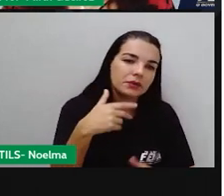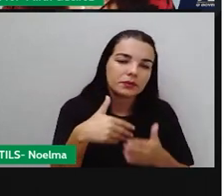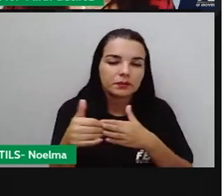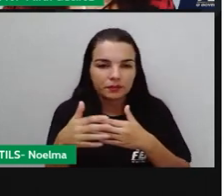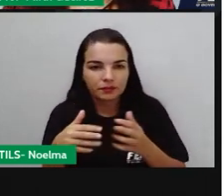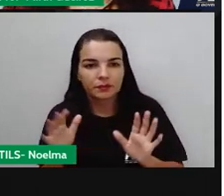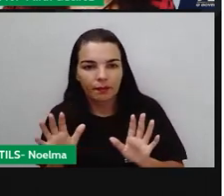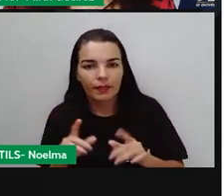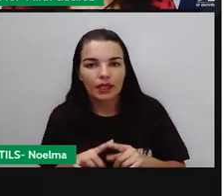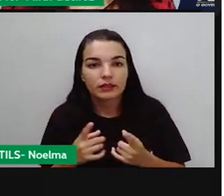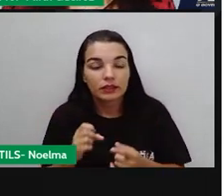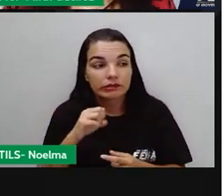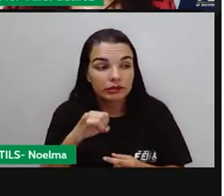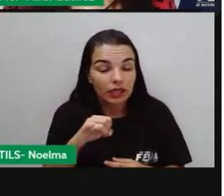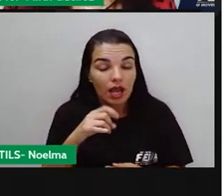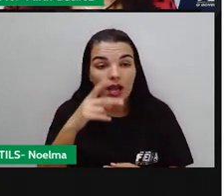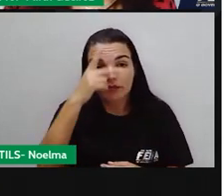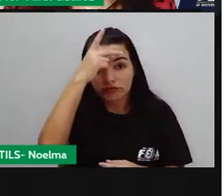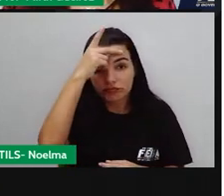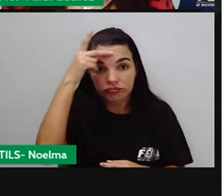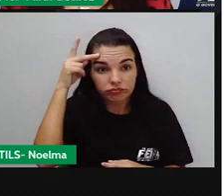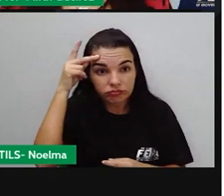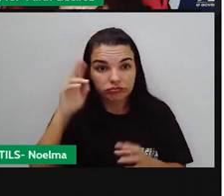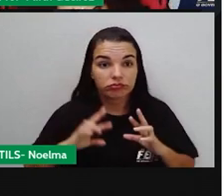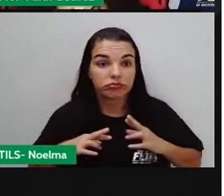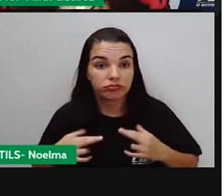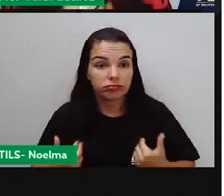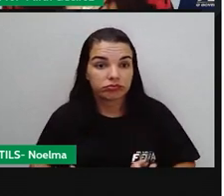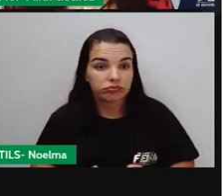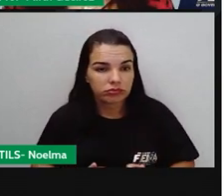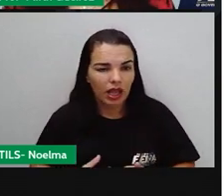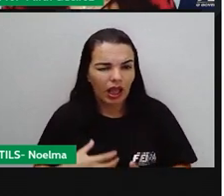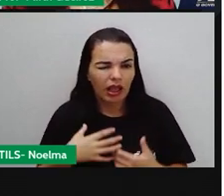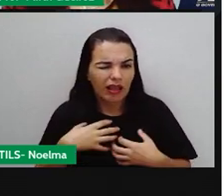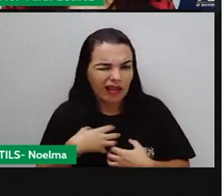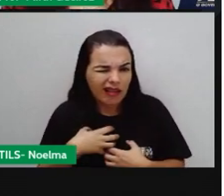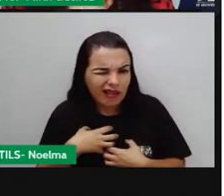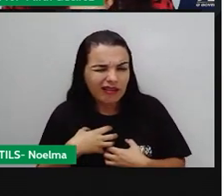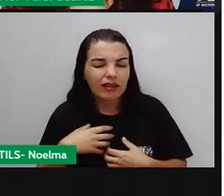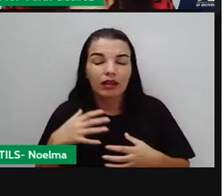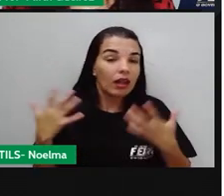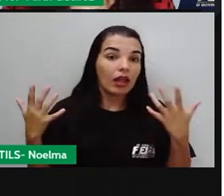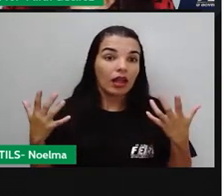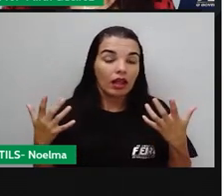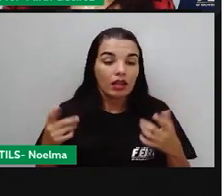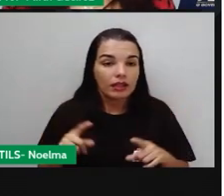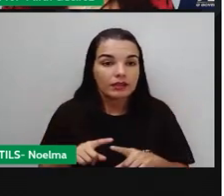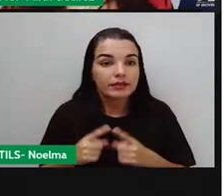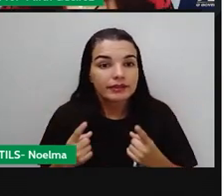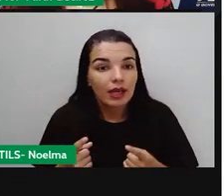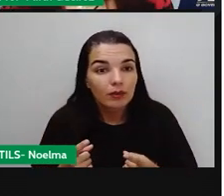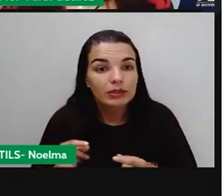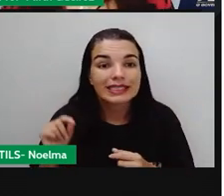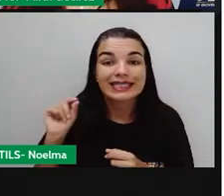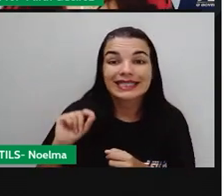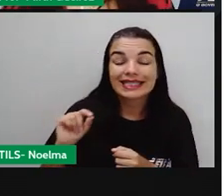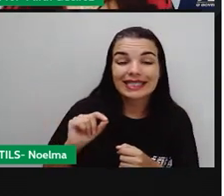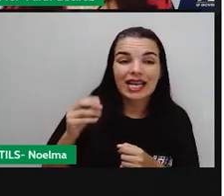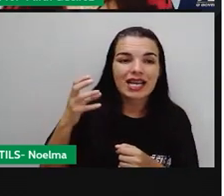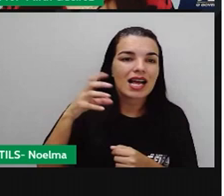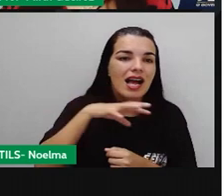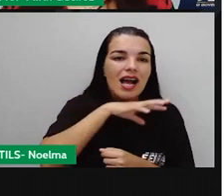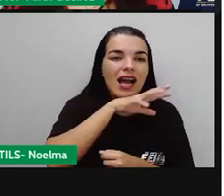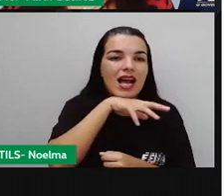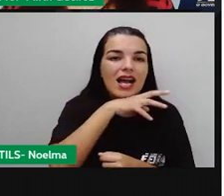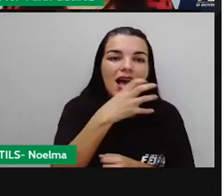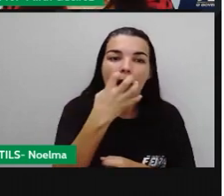humanos o som da explosão, a explosão de fogos de artifício pode incomodar e assustar, imagine quais os impactos dos fogos de